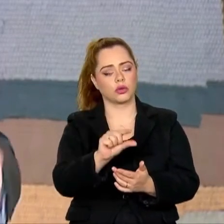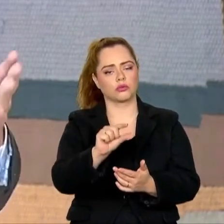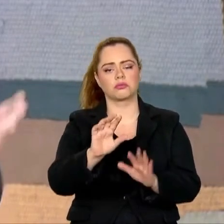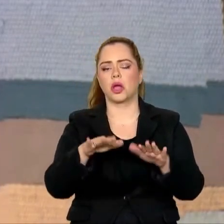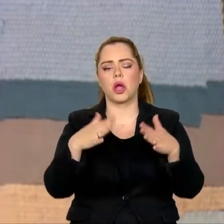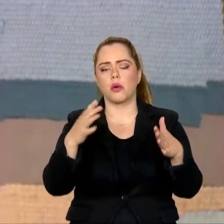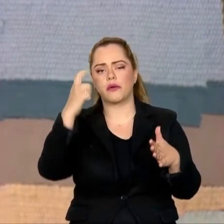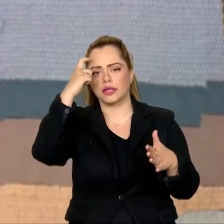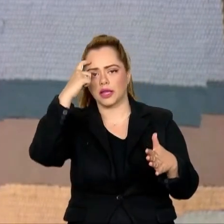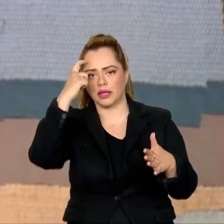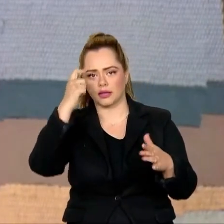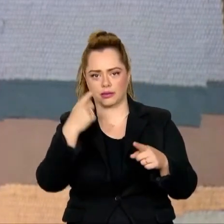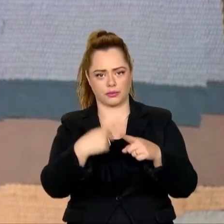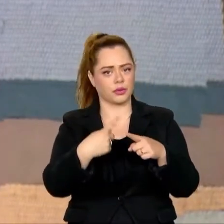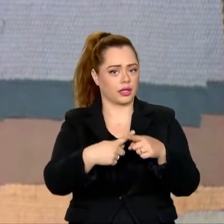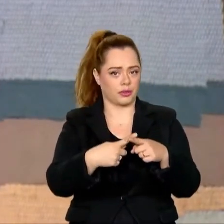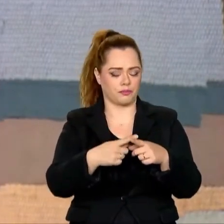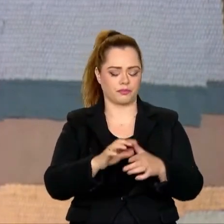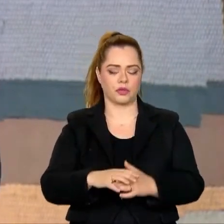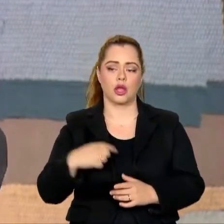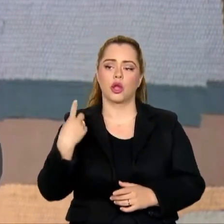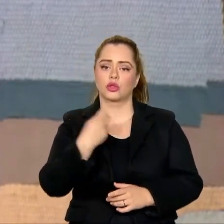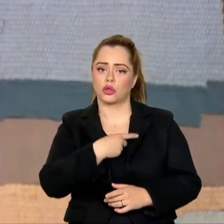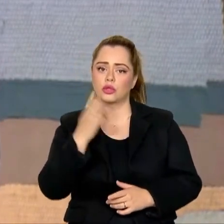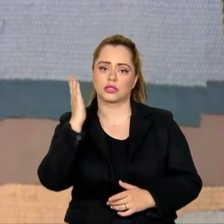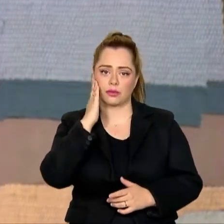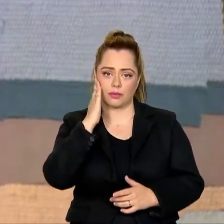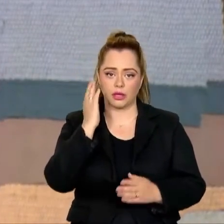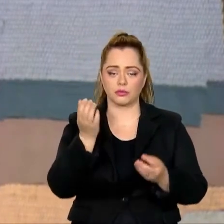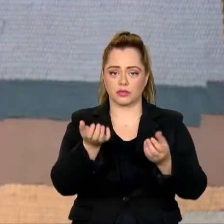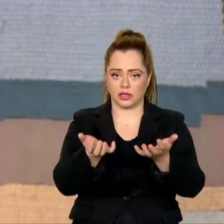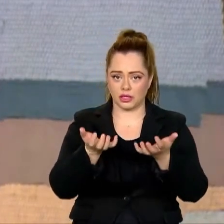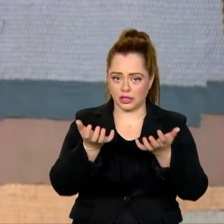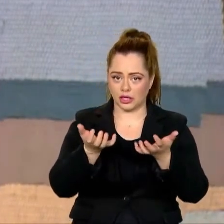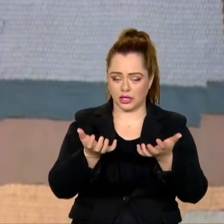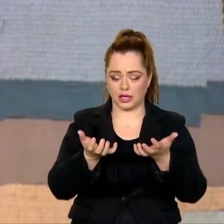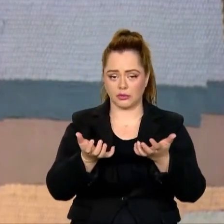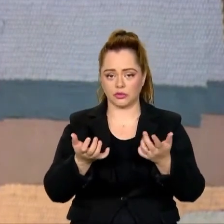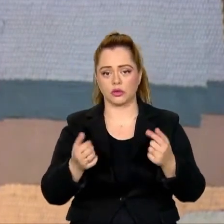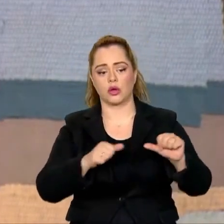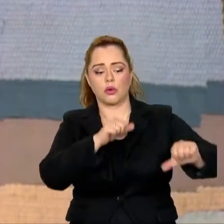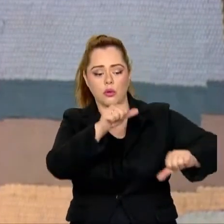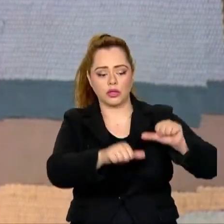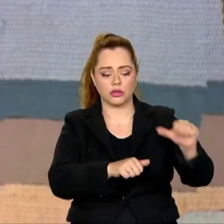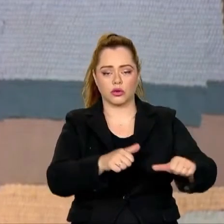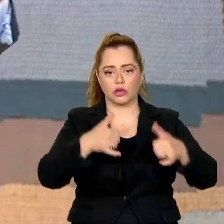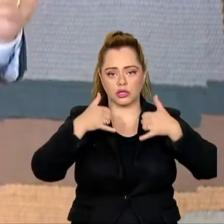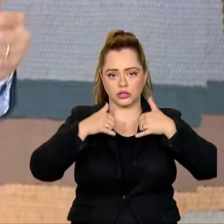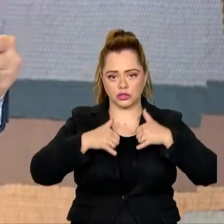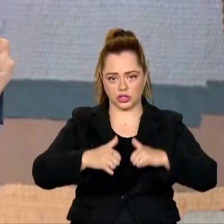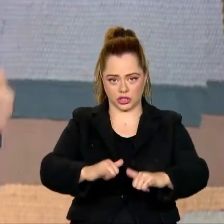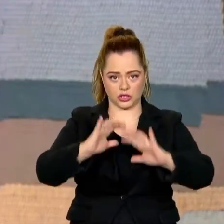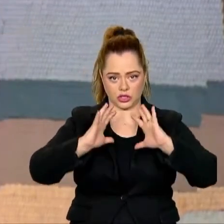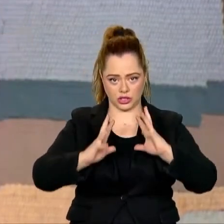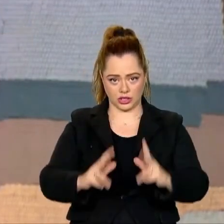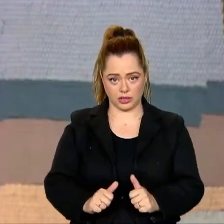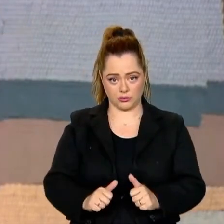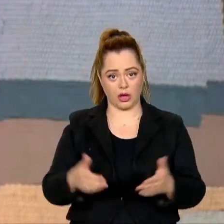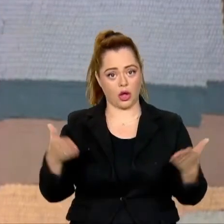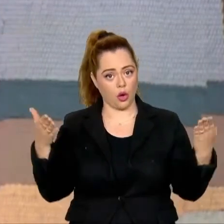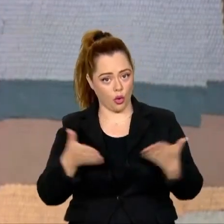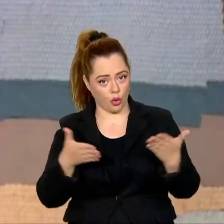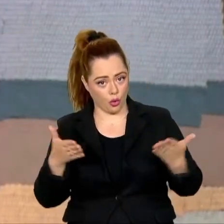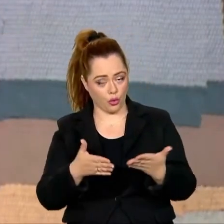Porque todos nós sabemos e queremos a transição energética, mas sabemos que hoje,